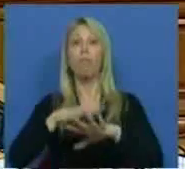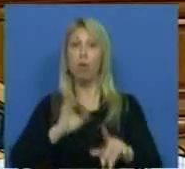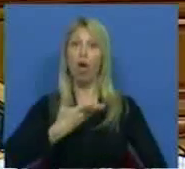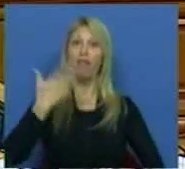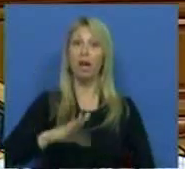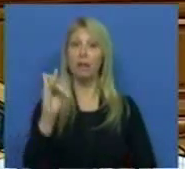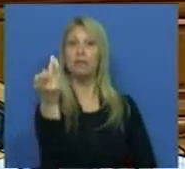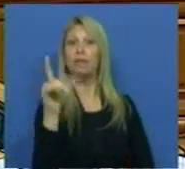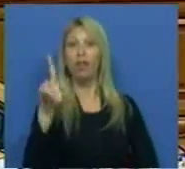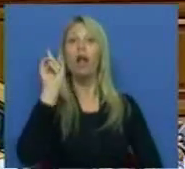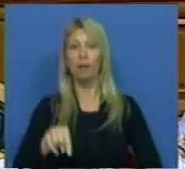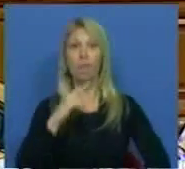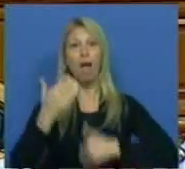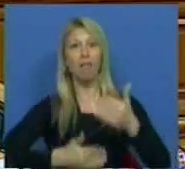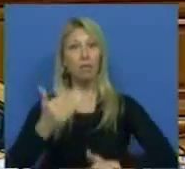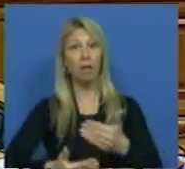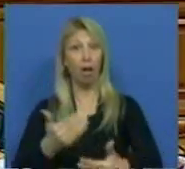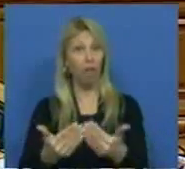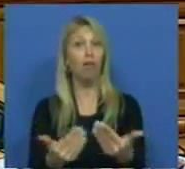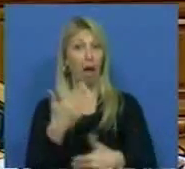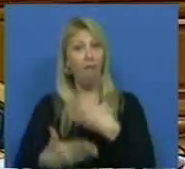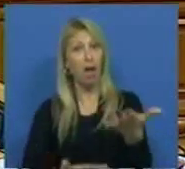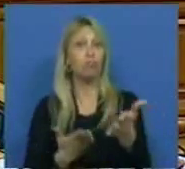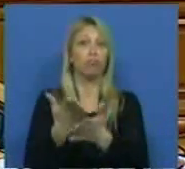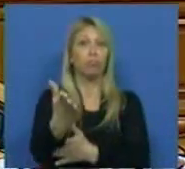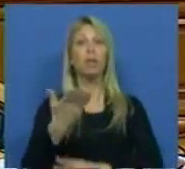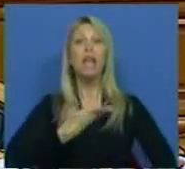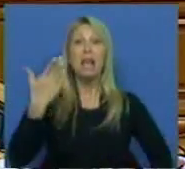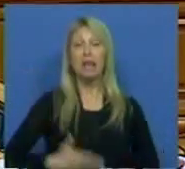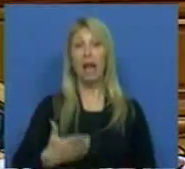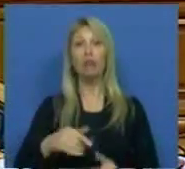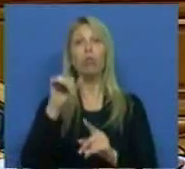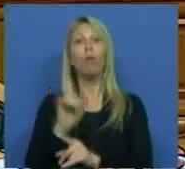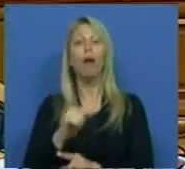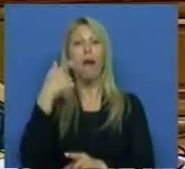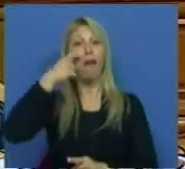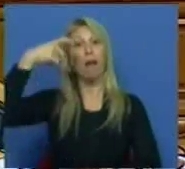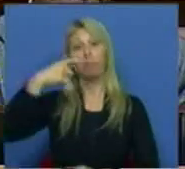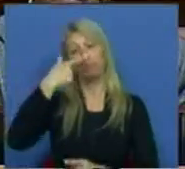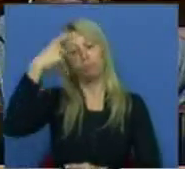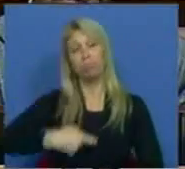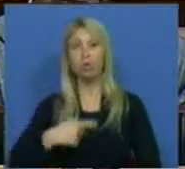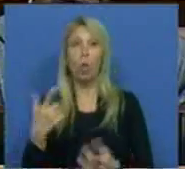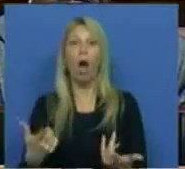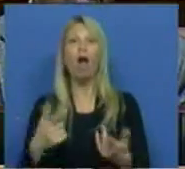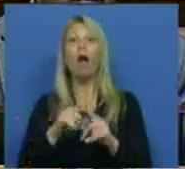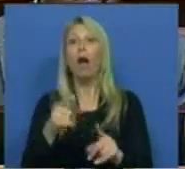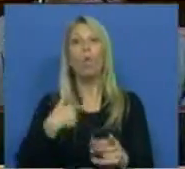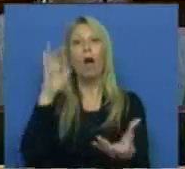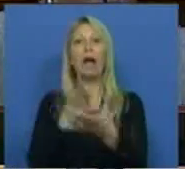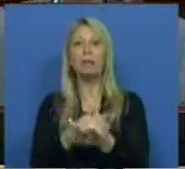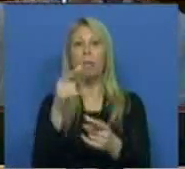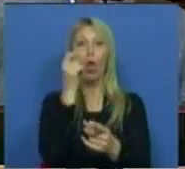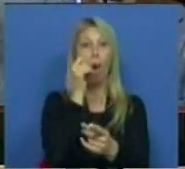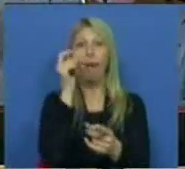e o avanço nos direitos individuais, lembremos-nos da paridade, do casamento entre pessoas do mesmo sexo ou da posição do Presidente